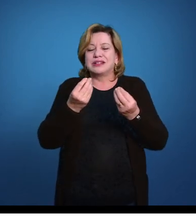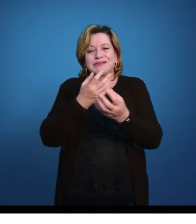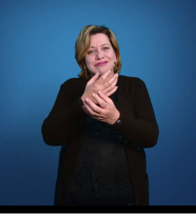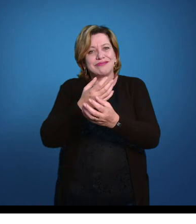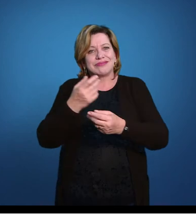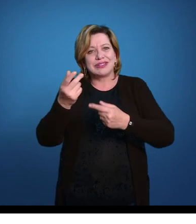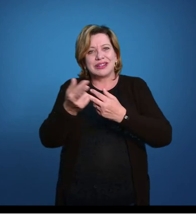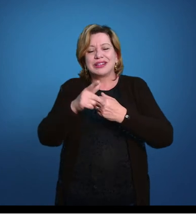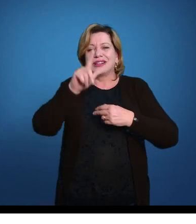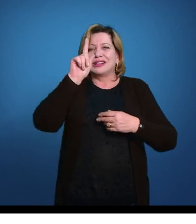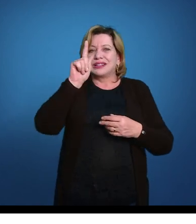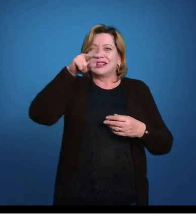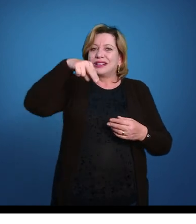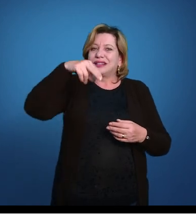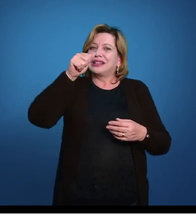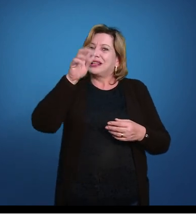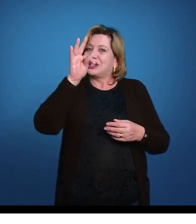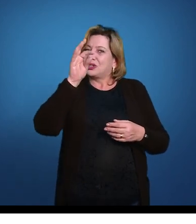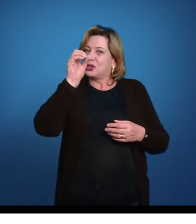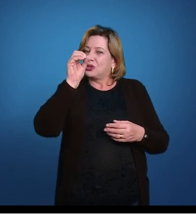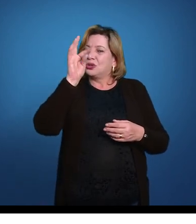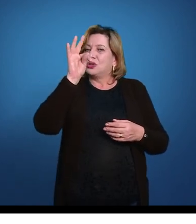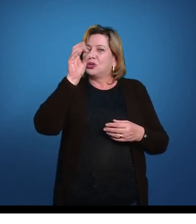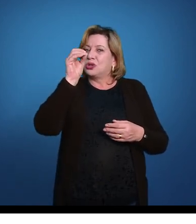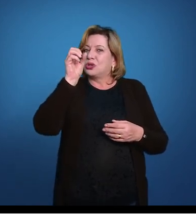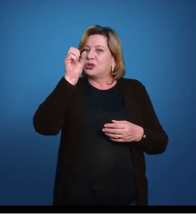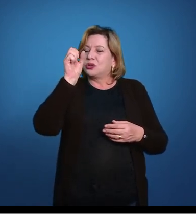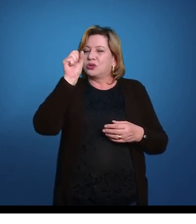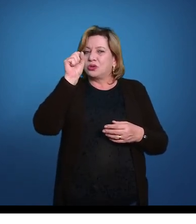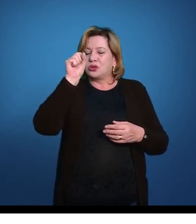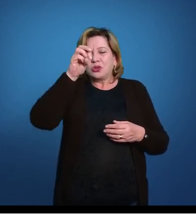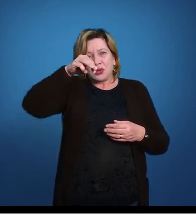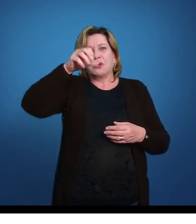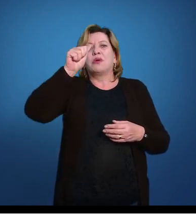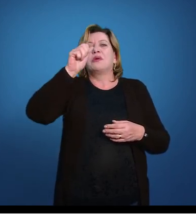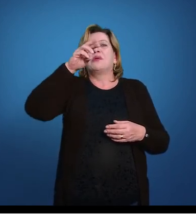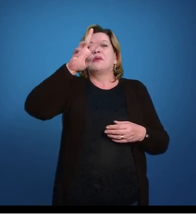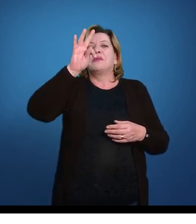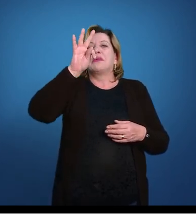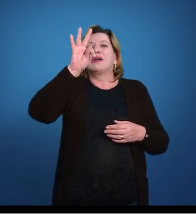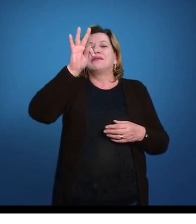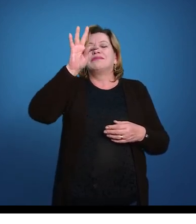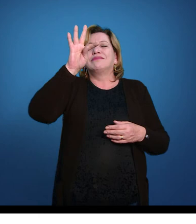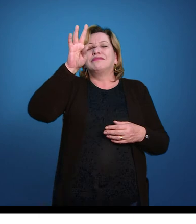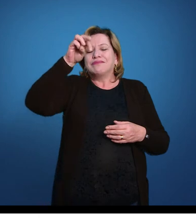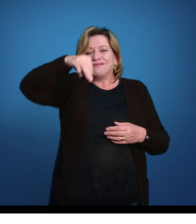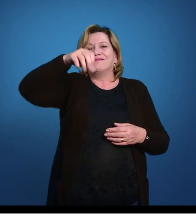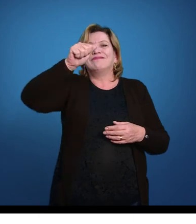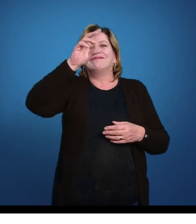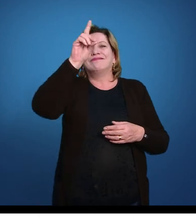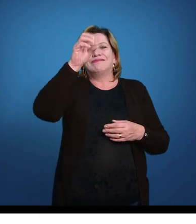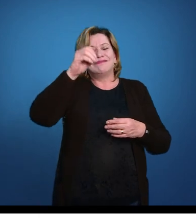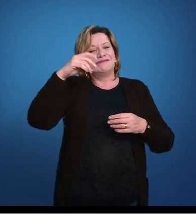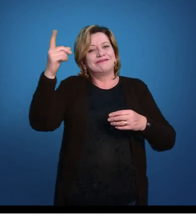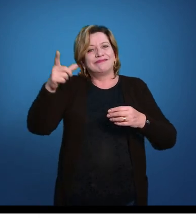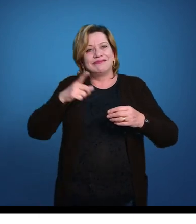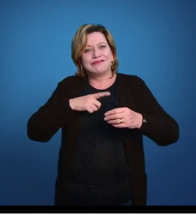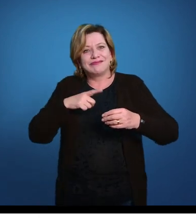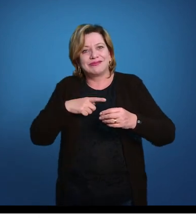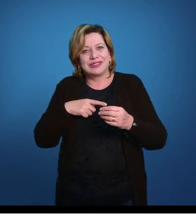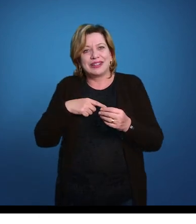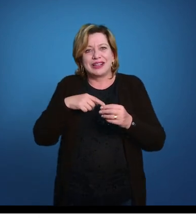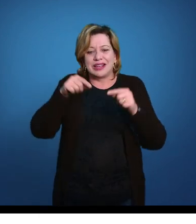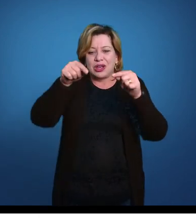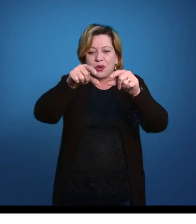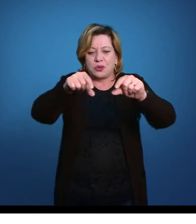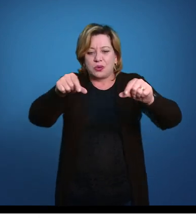gnatos tomado tem, né? Uma mandíbula, né? As fendas branquiais ele já tinha. E ele tem primeira nadadeira